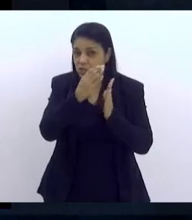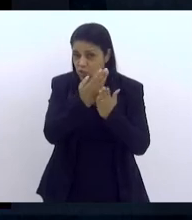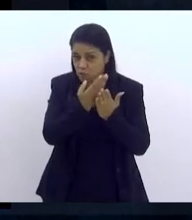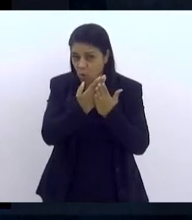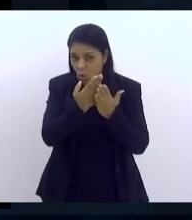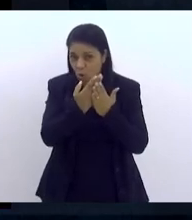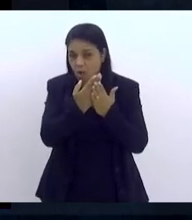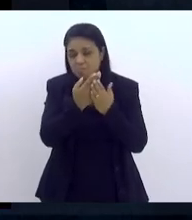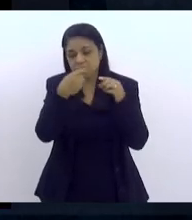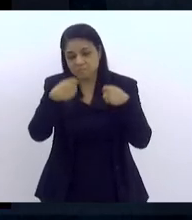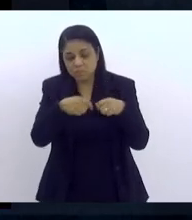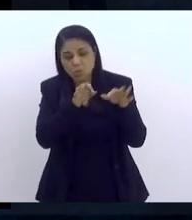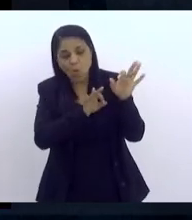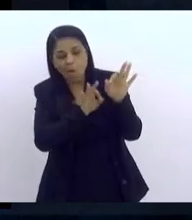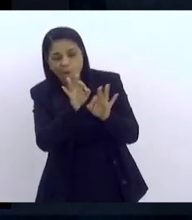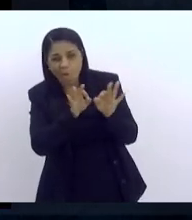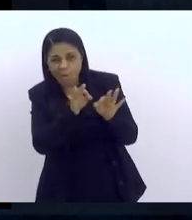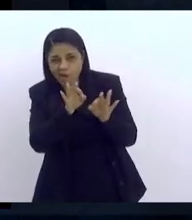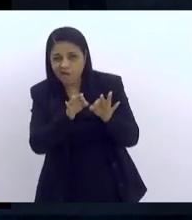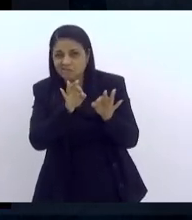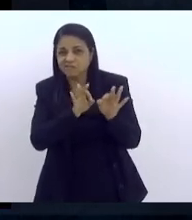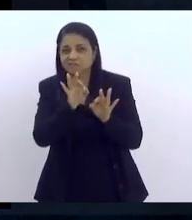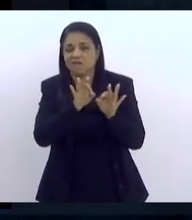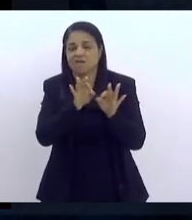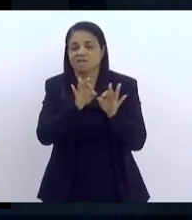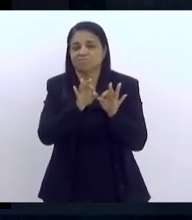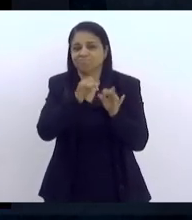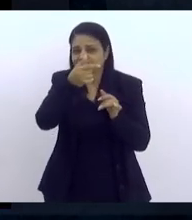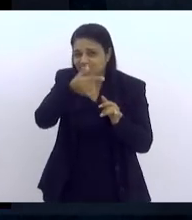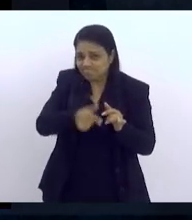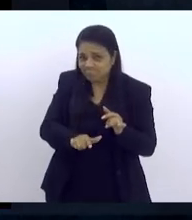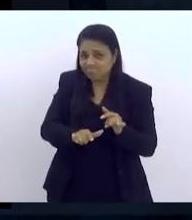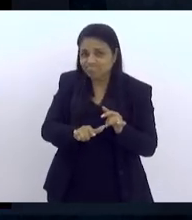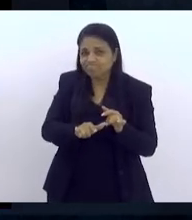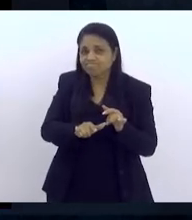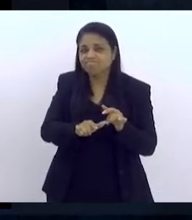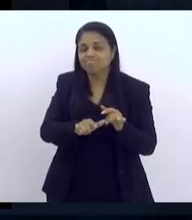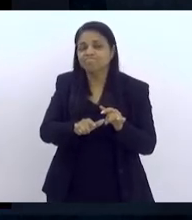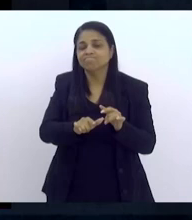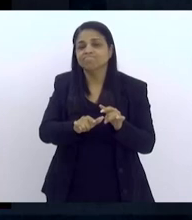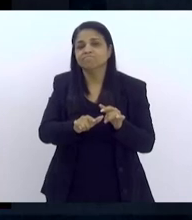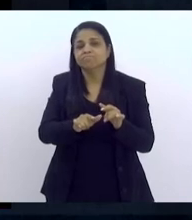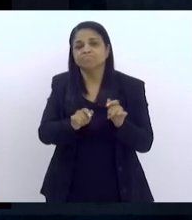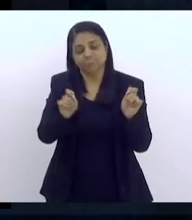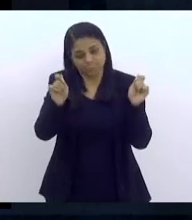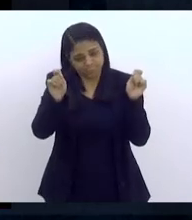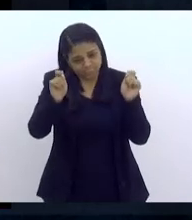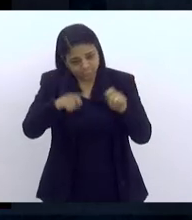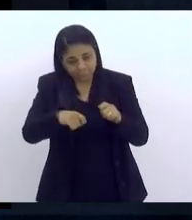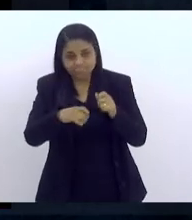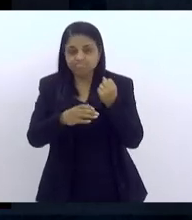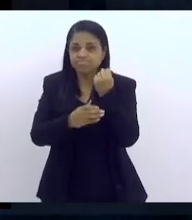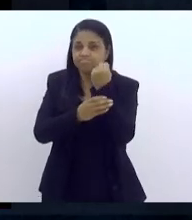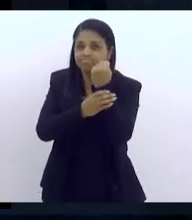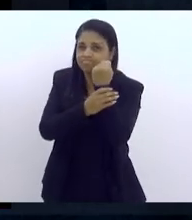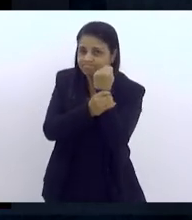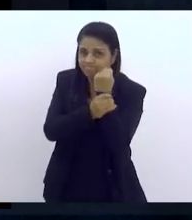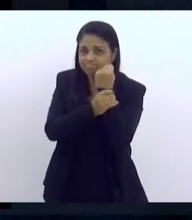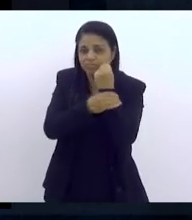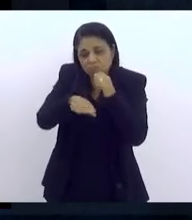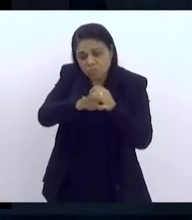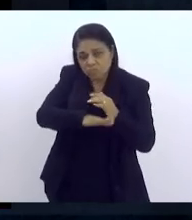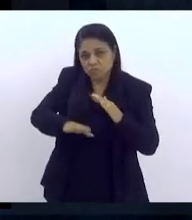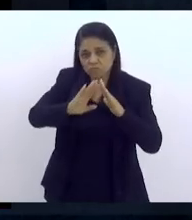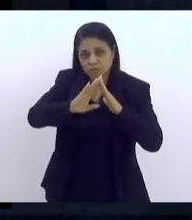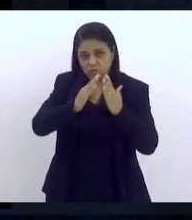reorganizados em função, até mesmo, de poder garantir, nesse espaço escolar, a questão da